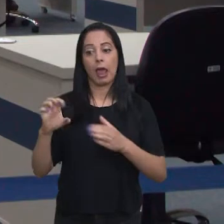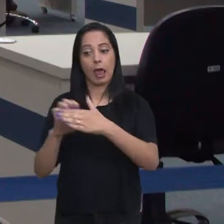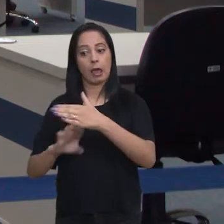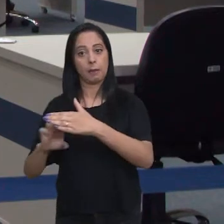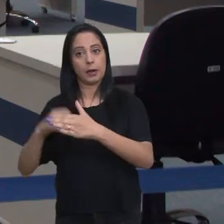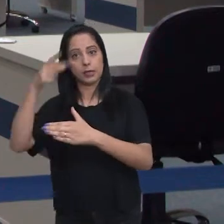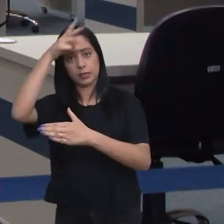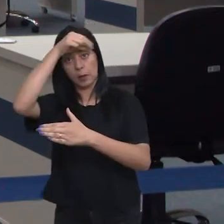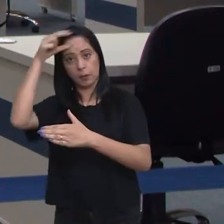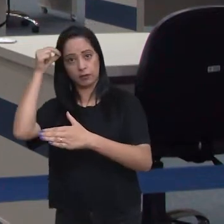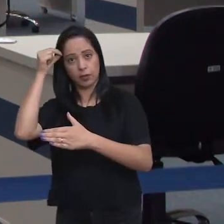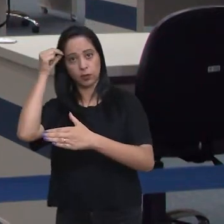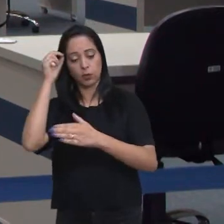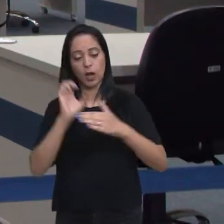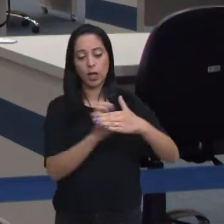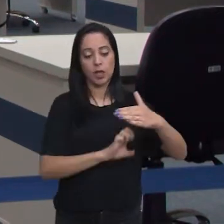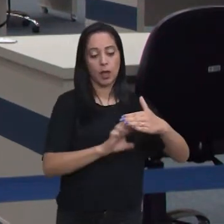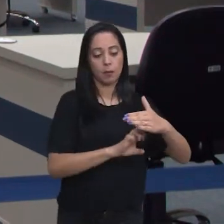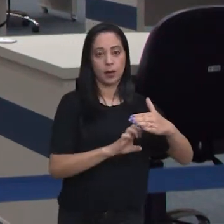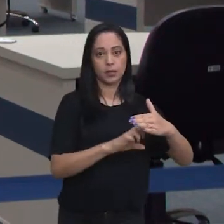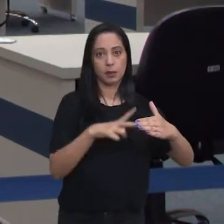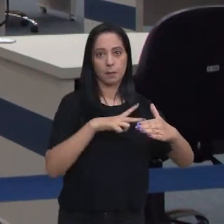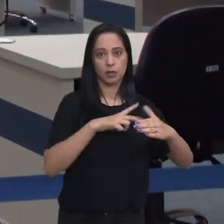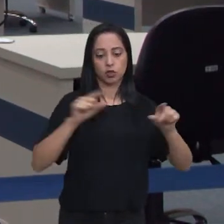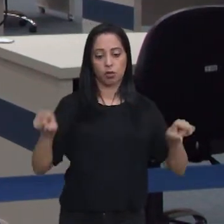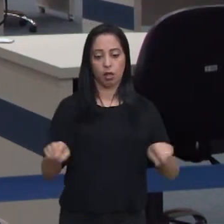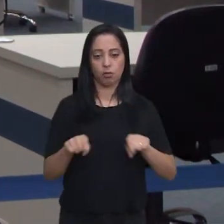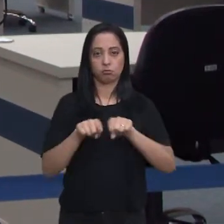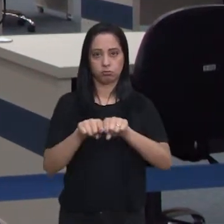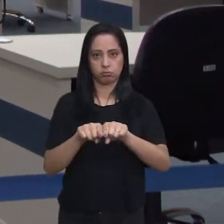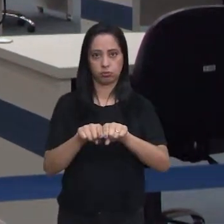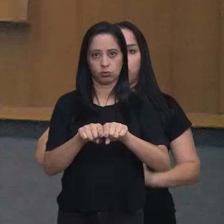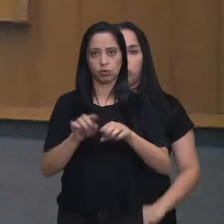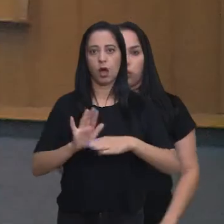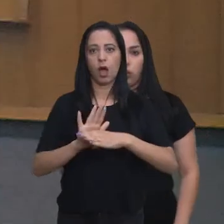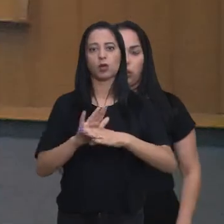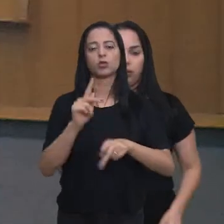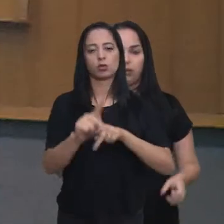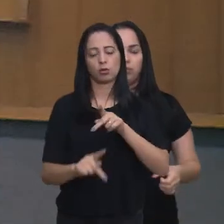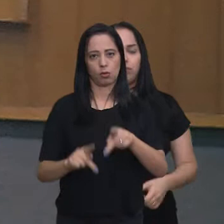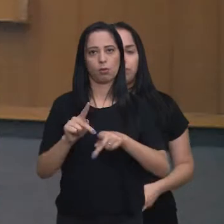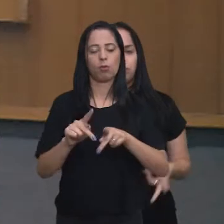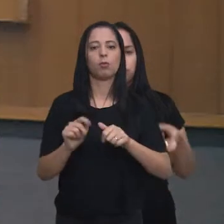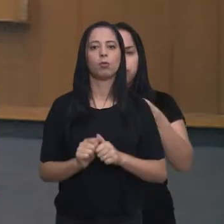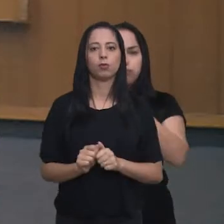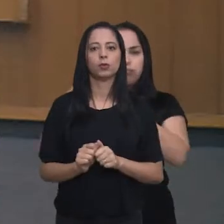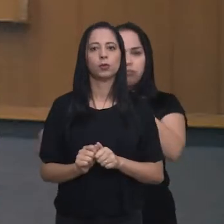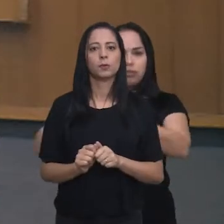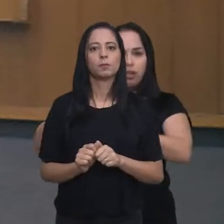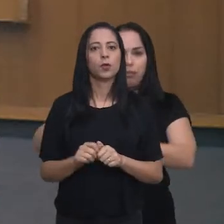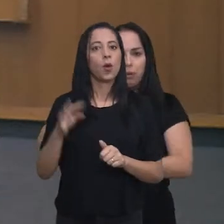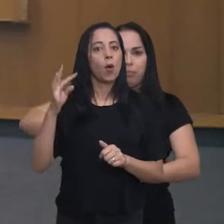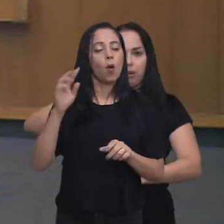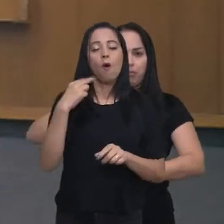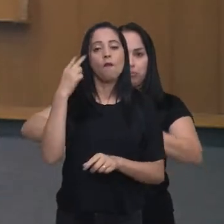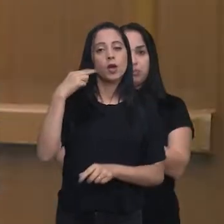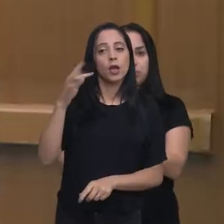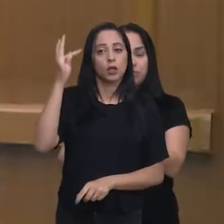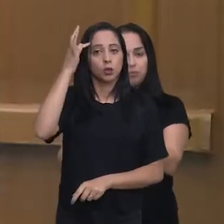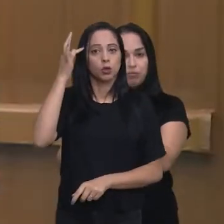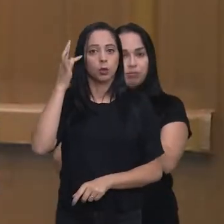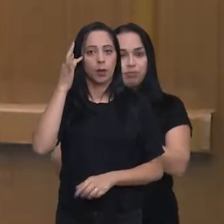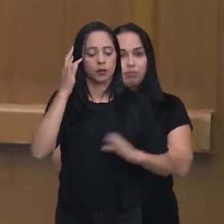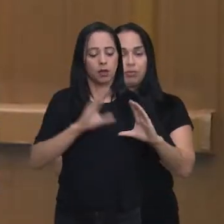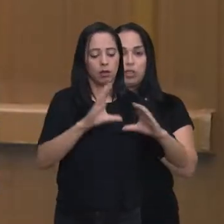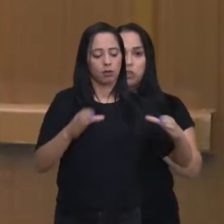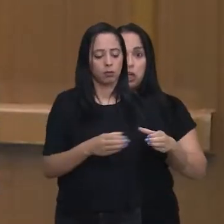privado para melhorar os serviços voltados à população. Além do vereador Tomás Henrique, vão fazer parte da